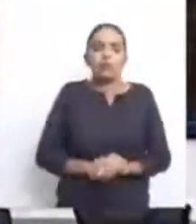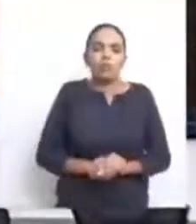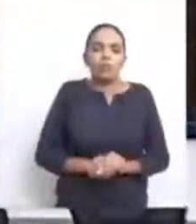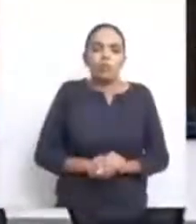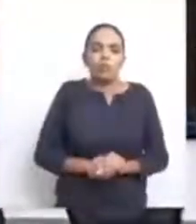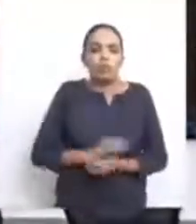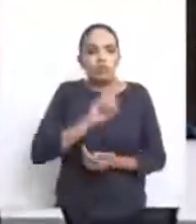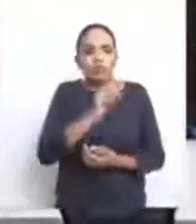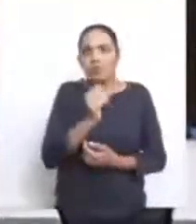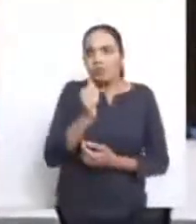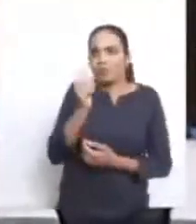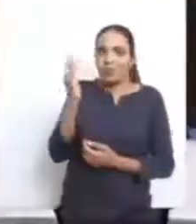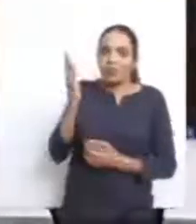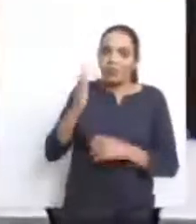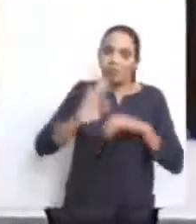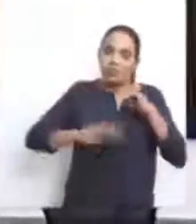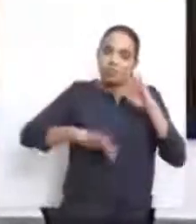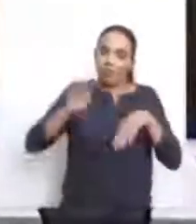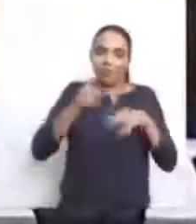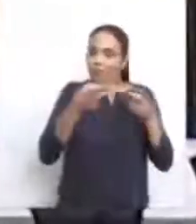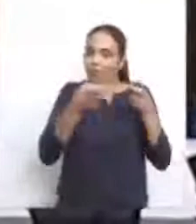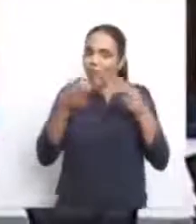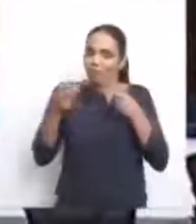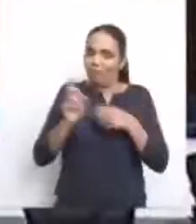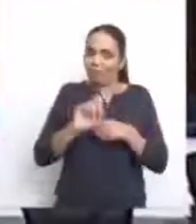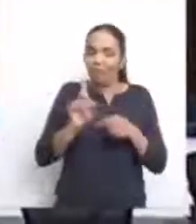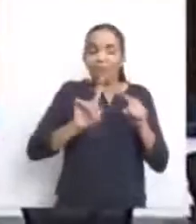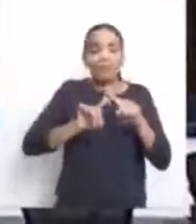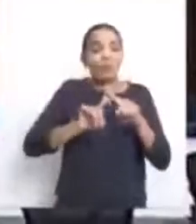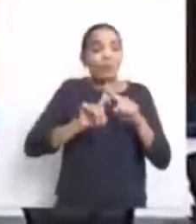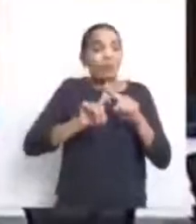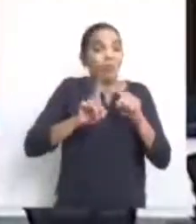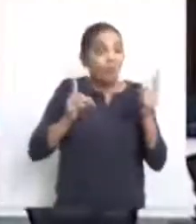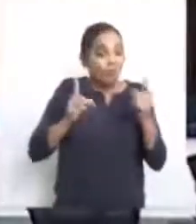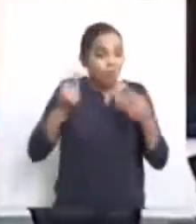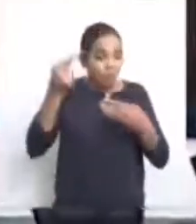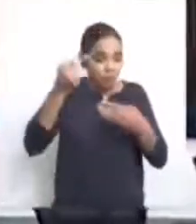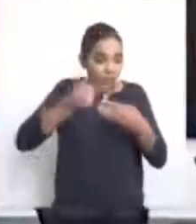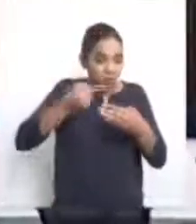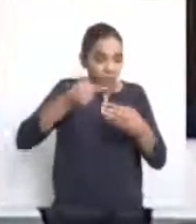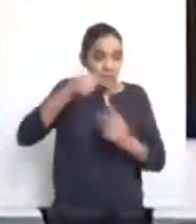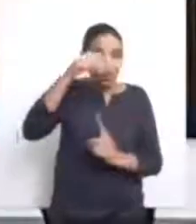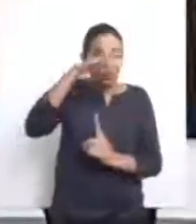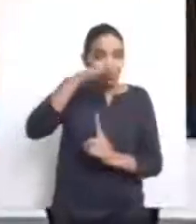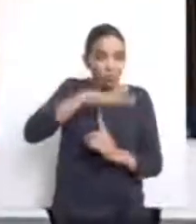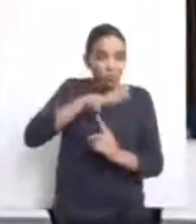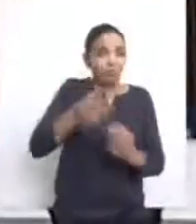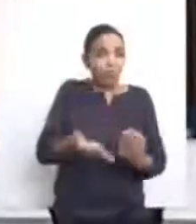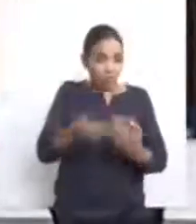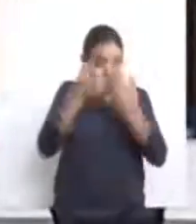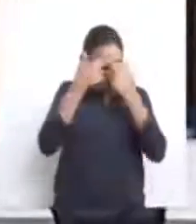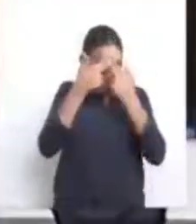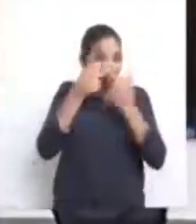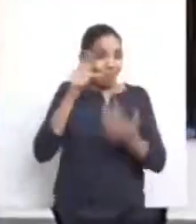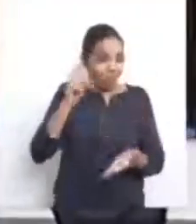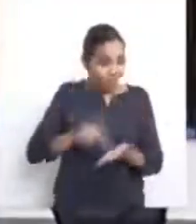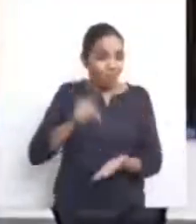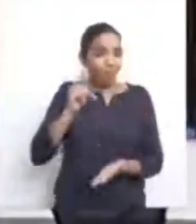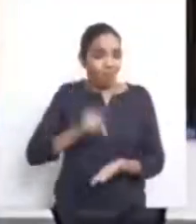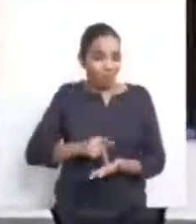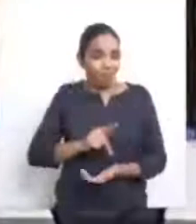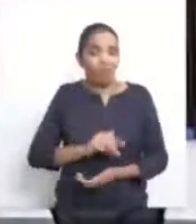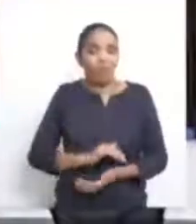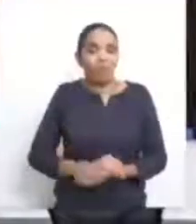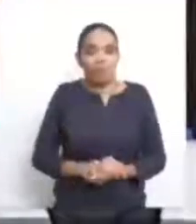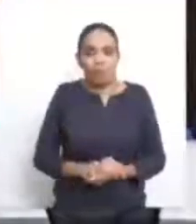são de fora, talvez não tenham percebido, mas esse pedágio no Paraná é uma cicatriz muito dolorosa. Vocês podem ver que